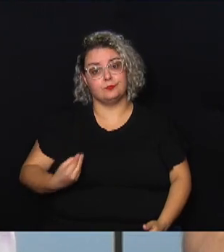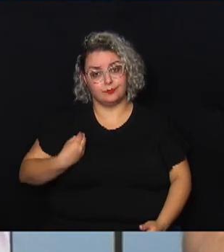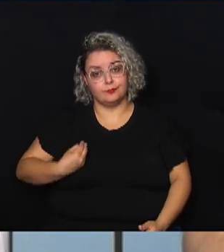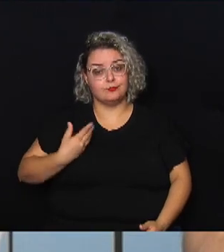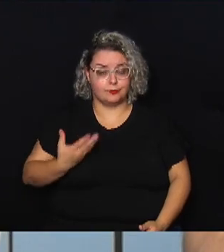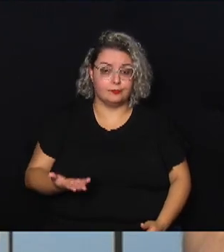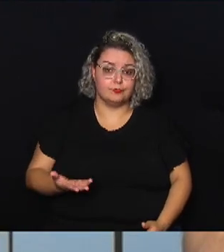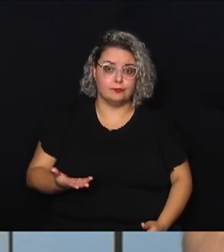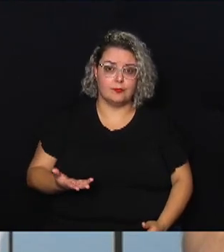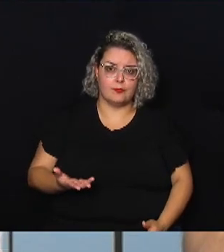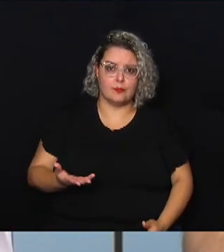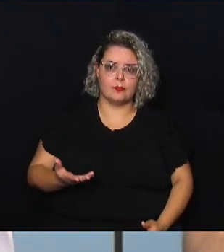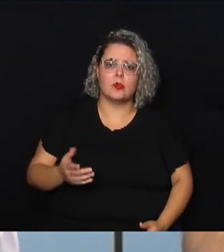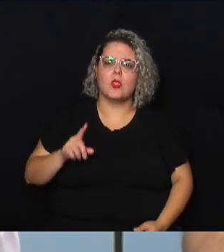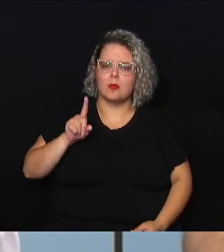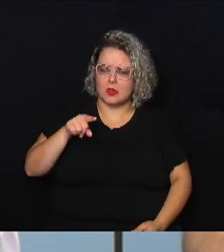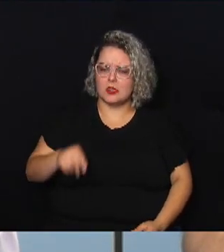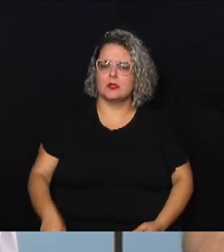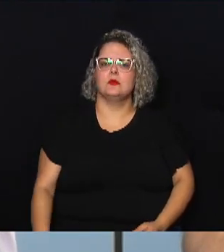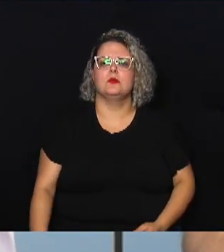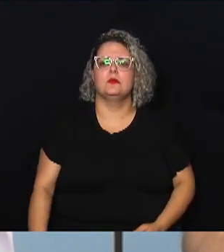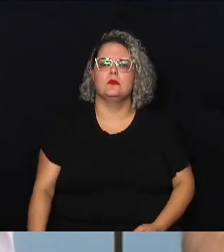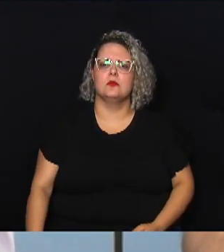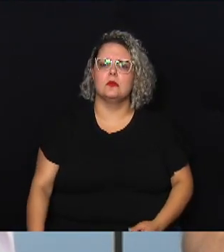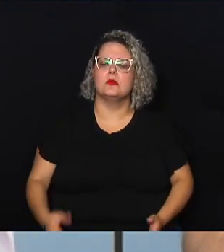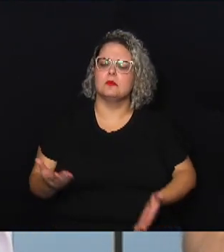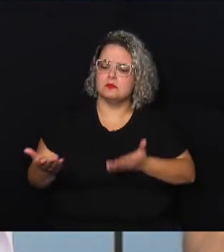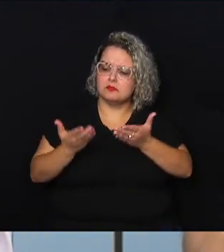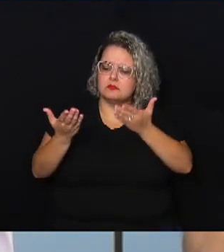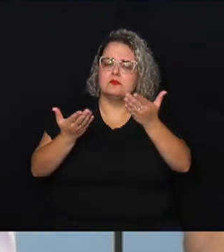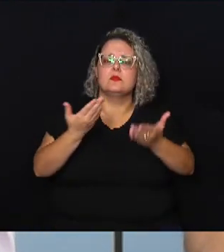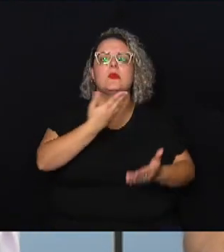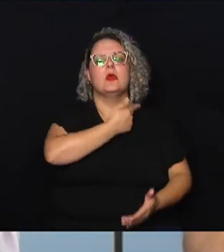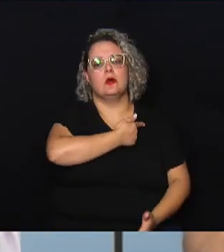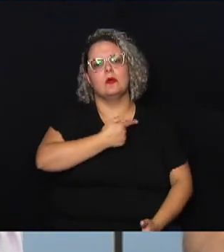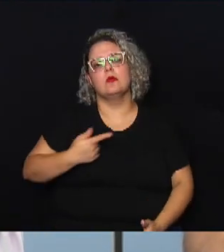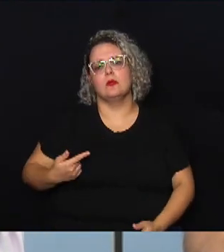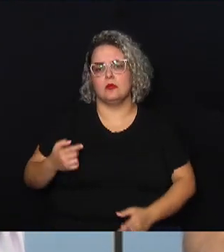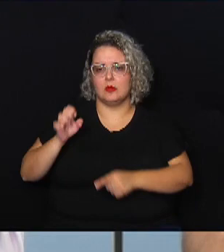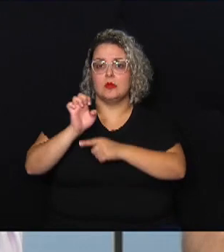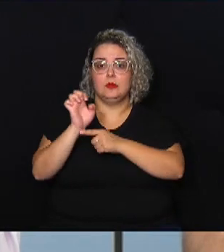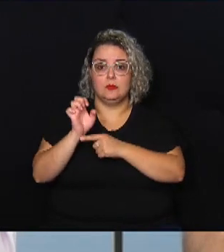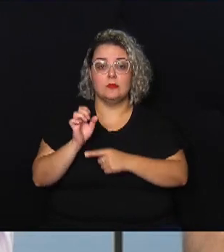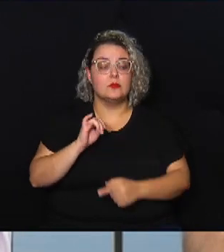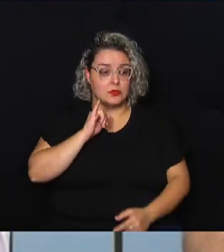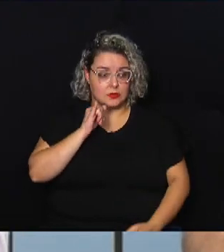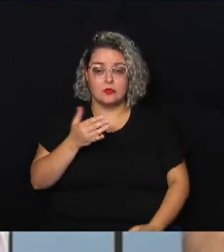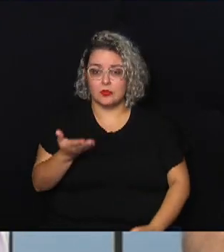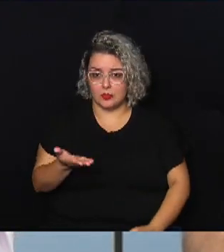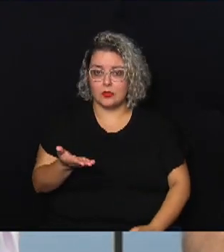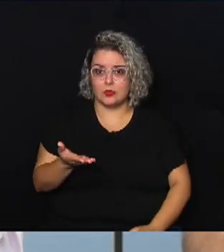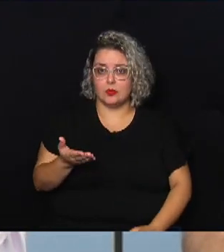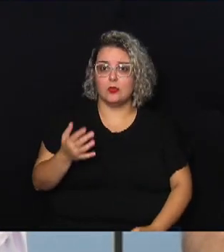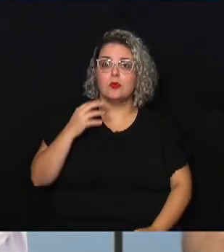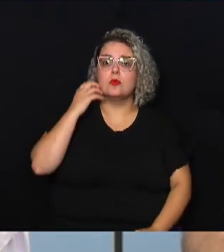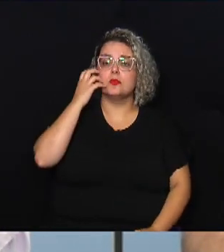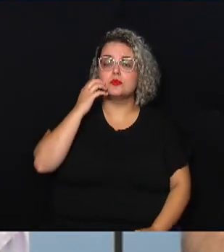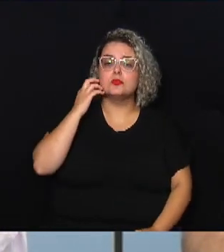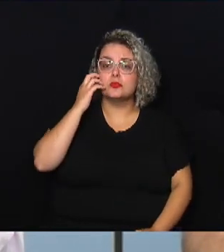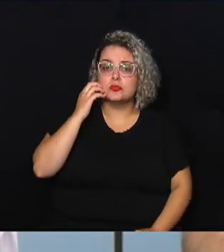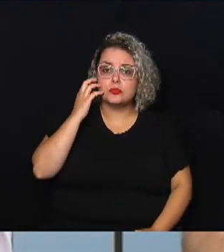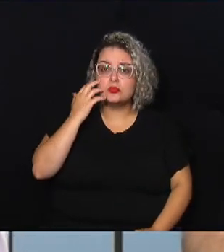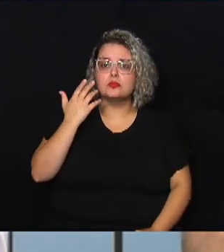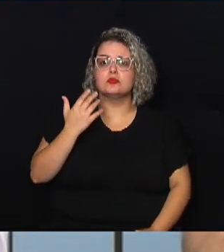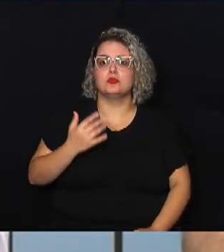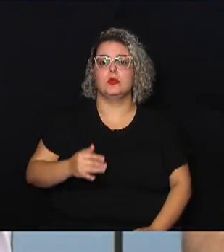eu aqui faço um elogio vou fazer um elogio ao governo do estado você citou aqui o governador Tarcísio ele está dando